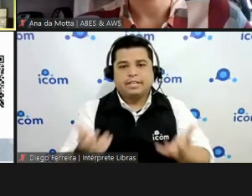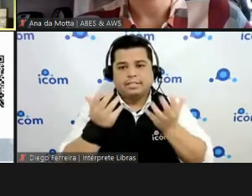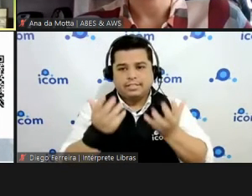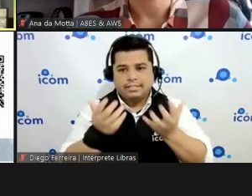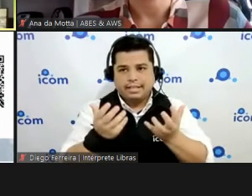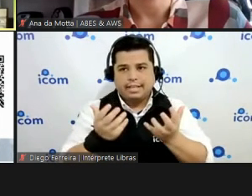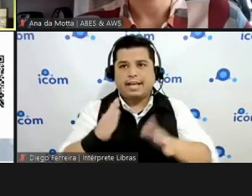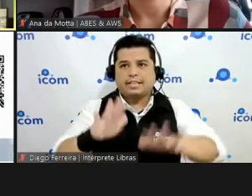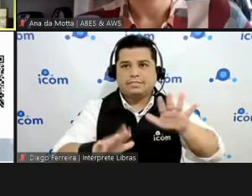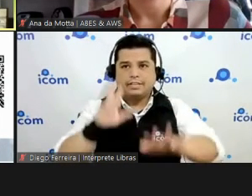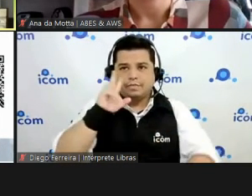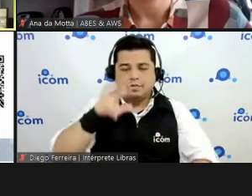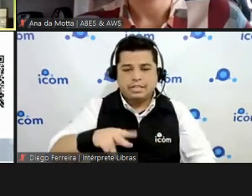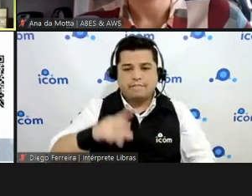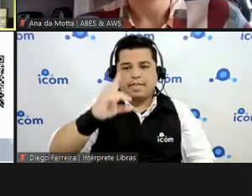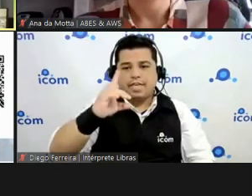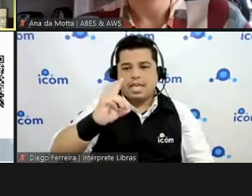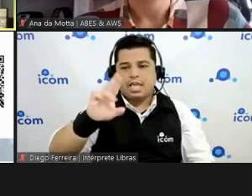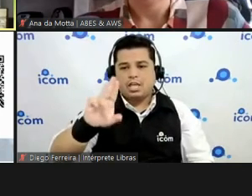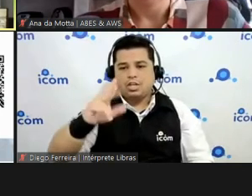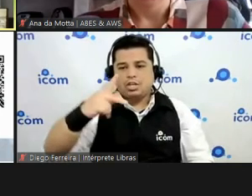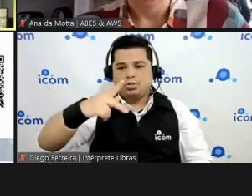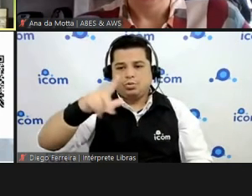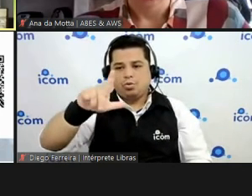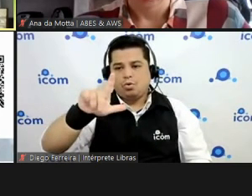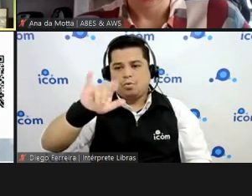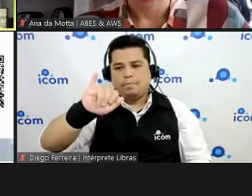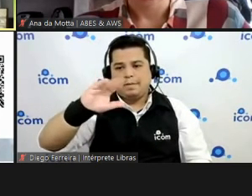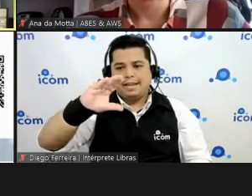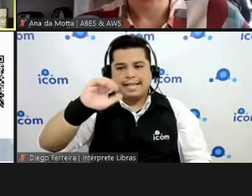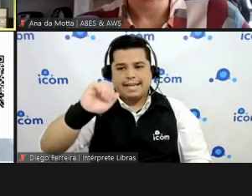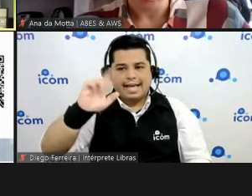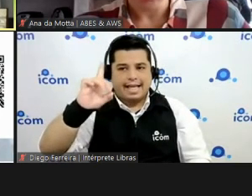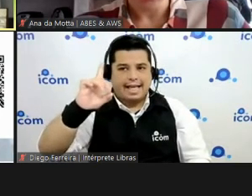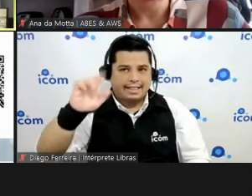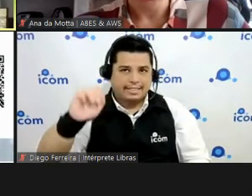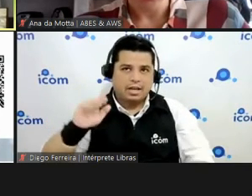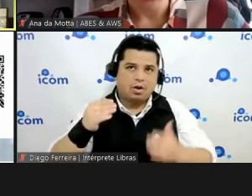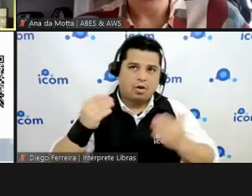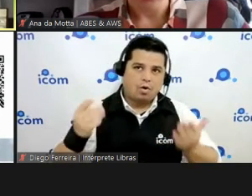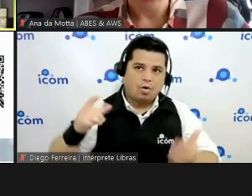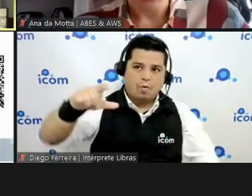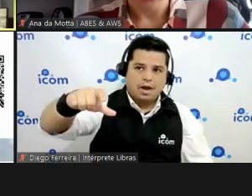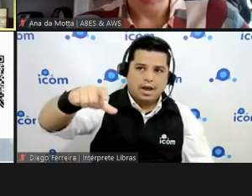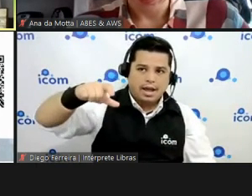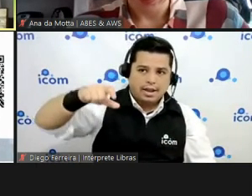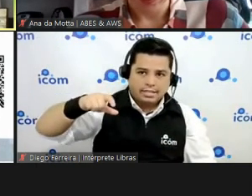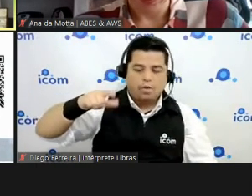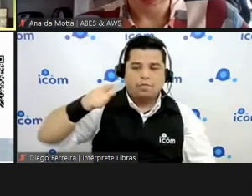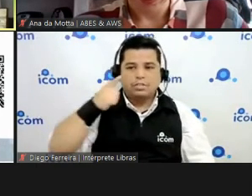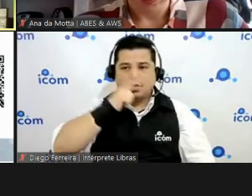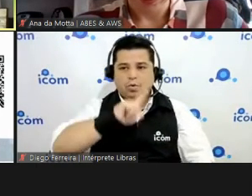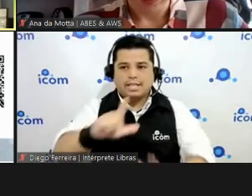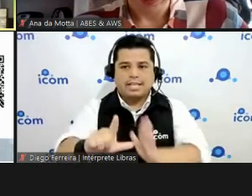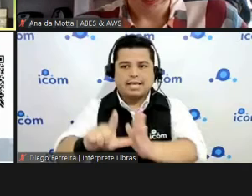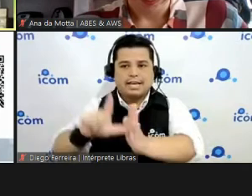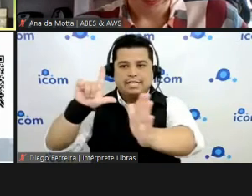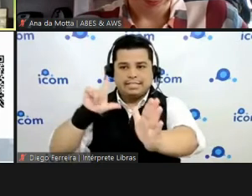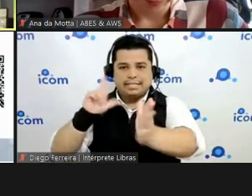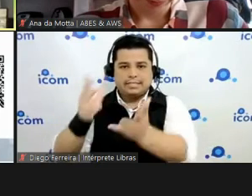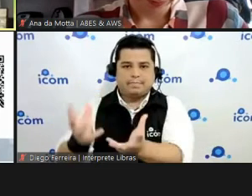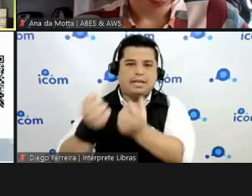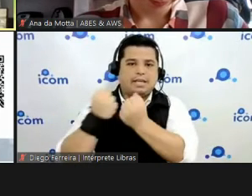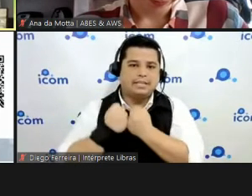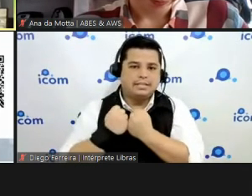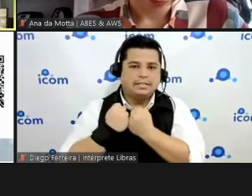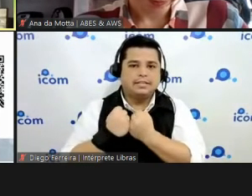você tem o cartão de crédito que você tem antecipação você pode fazer antecipação de recebível você pode fazer as operações de factoring por que você pode fazer o